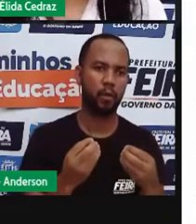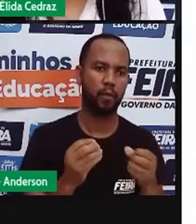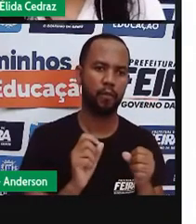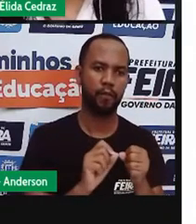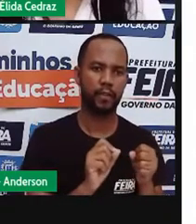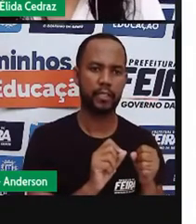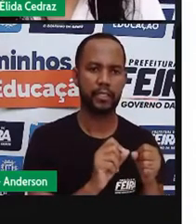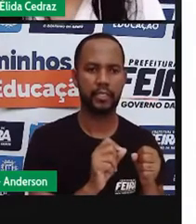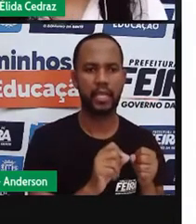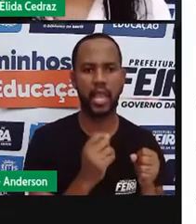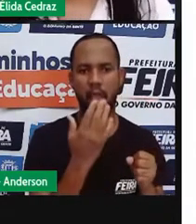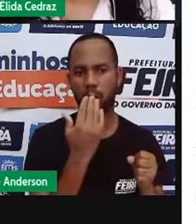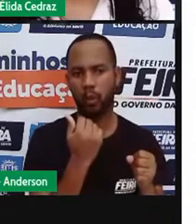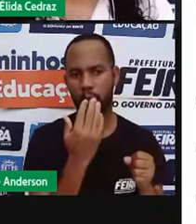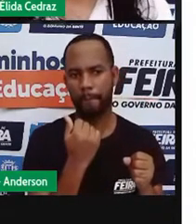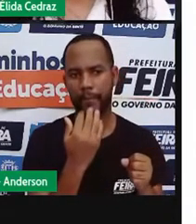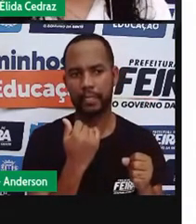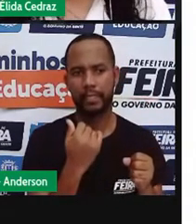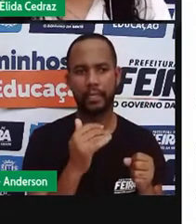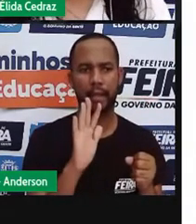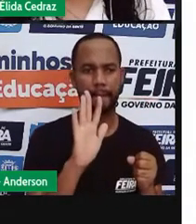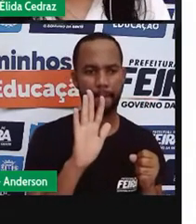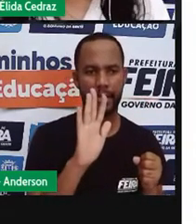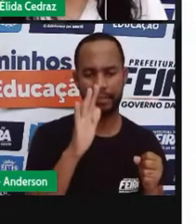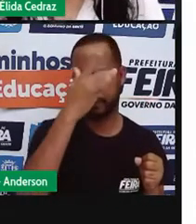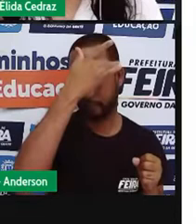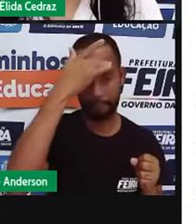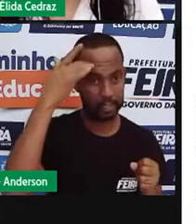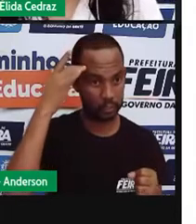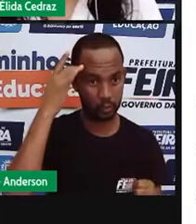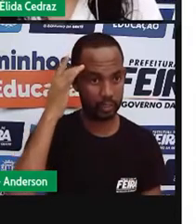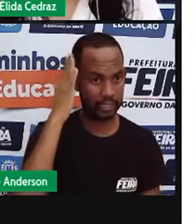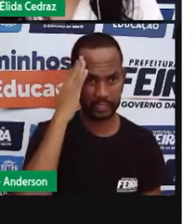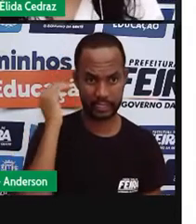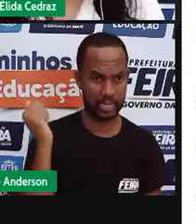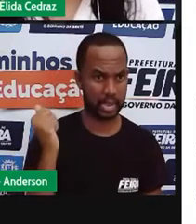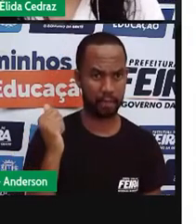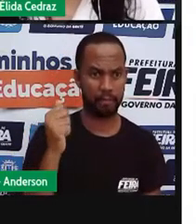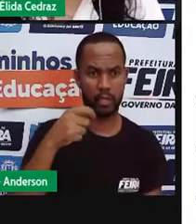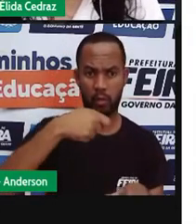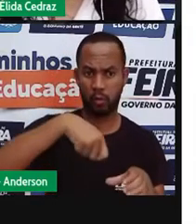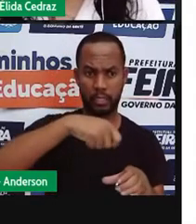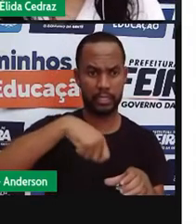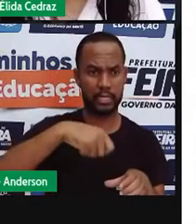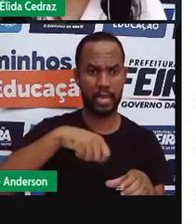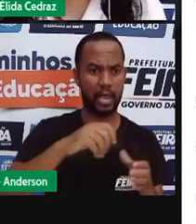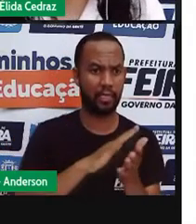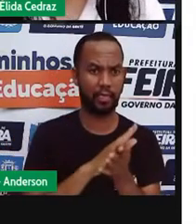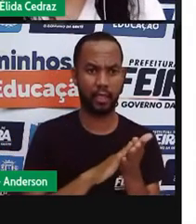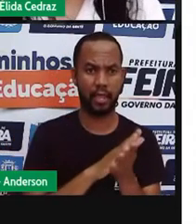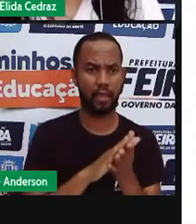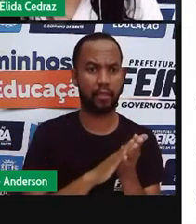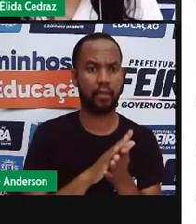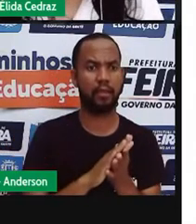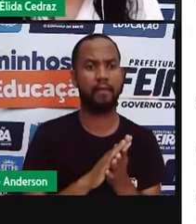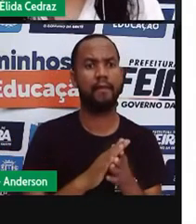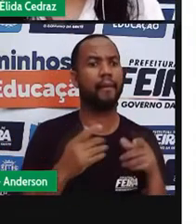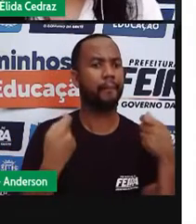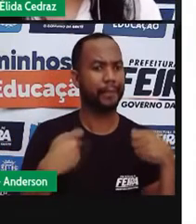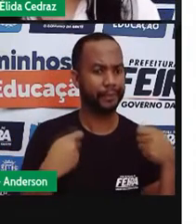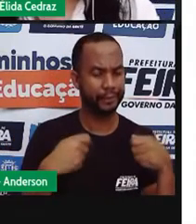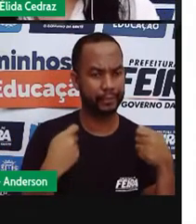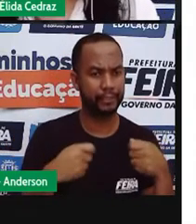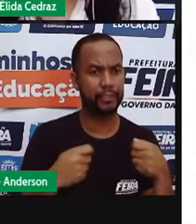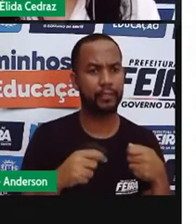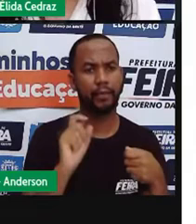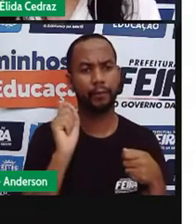as pessoas que não sabem cozinhar ou não sabem preparar um determinado tipo de alimento, elas precisam prestar